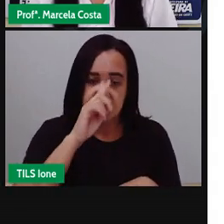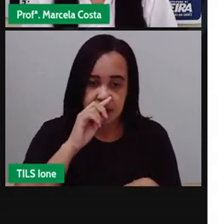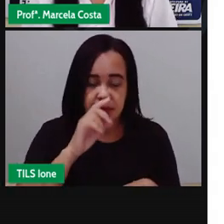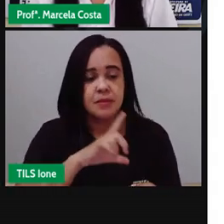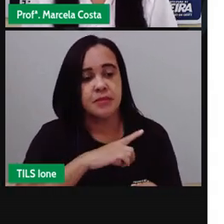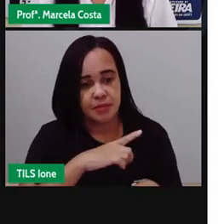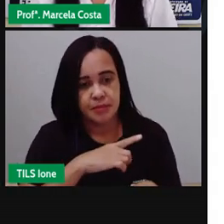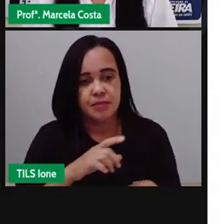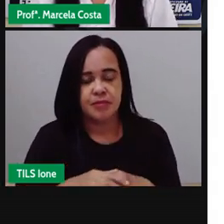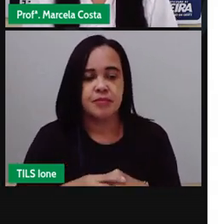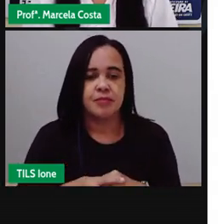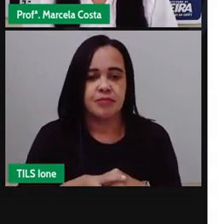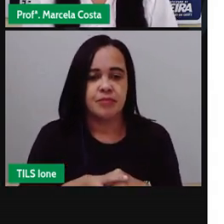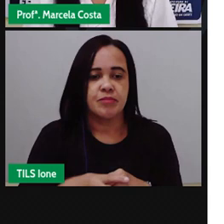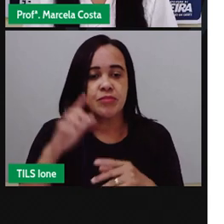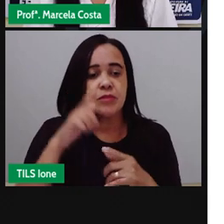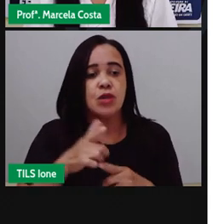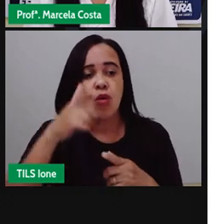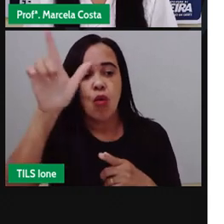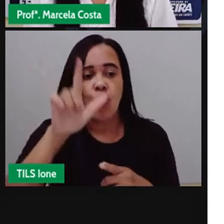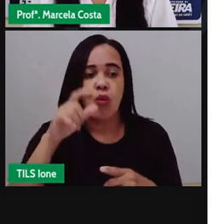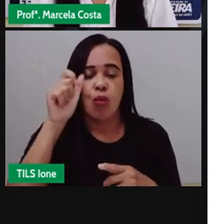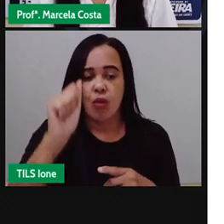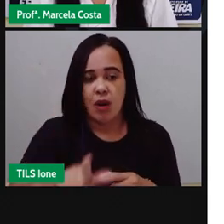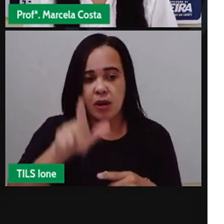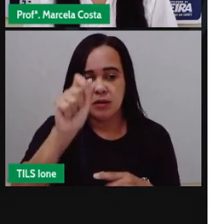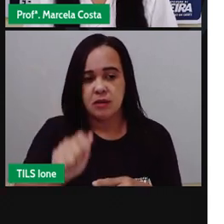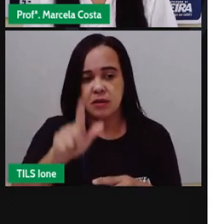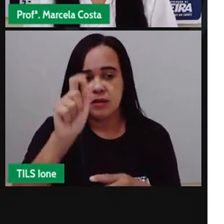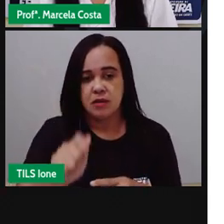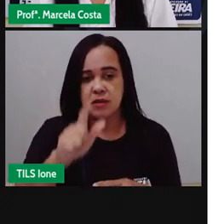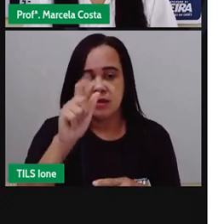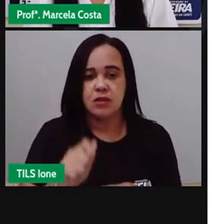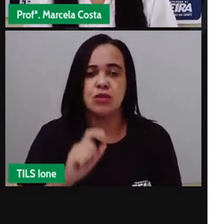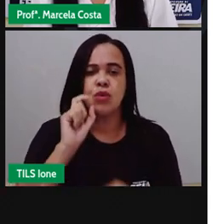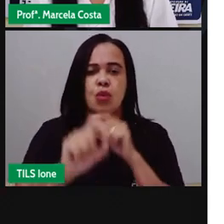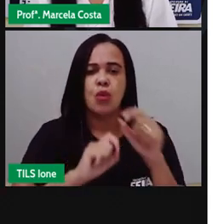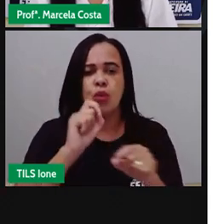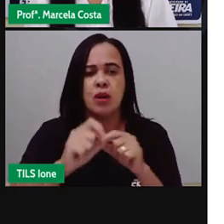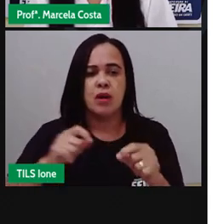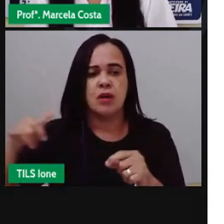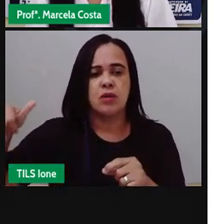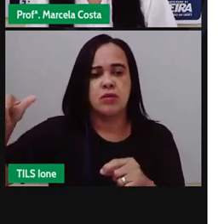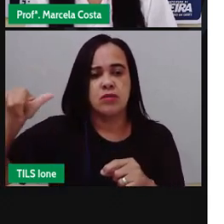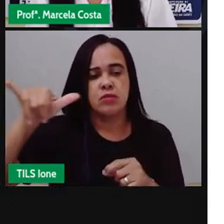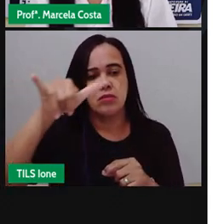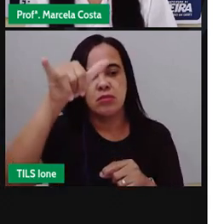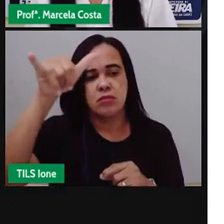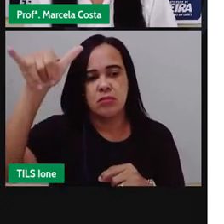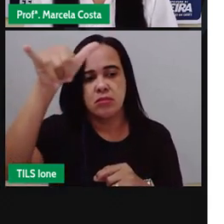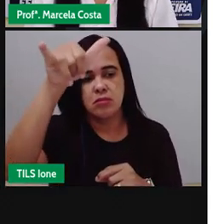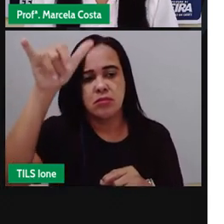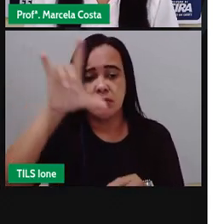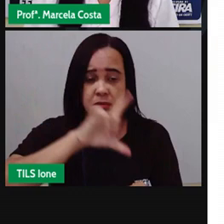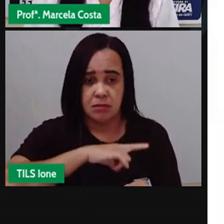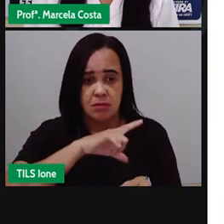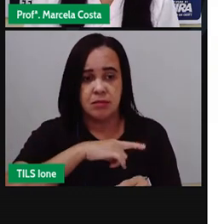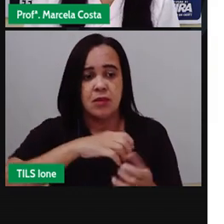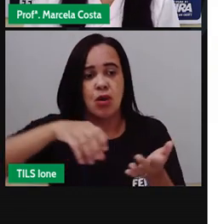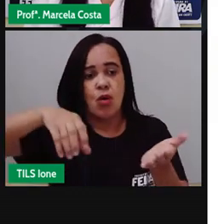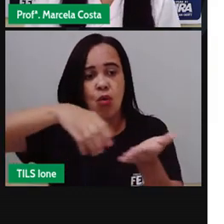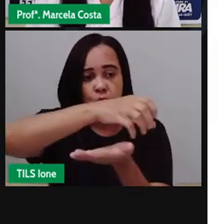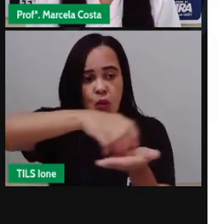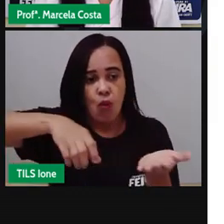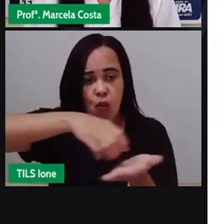ver aqui outro, o azul. Olha, tem aqui um avião do corpo azul. Tem um